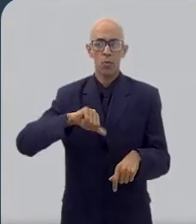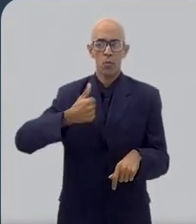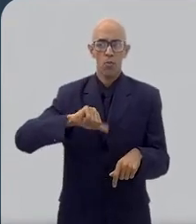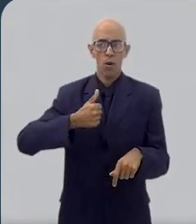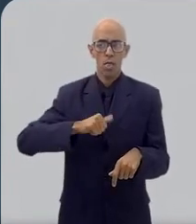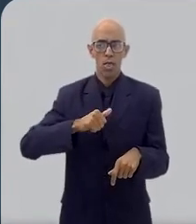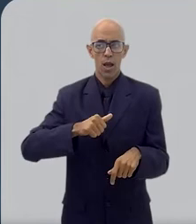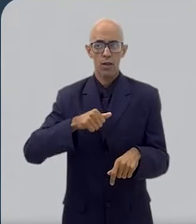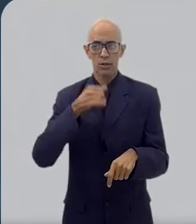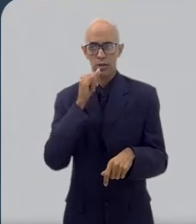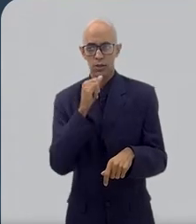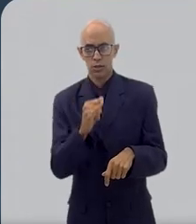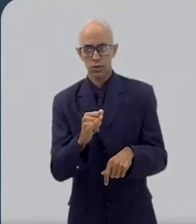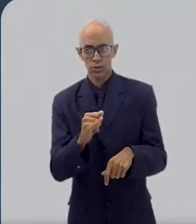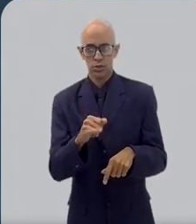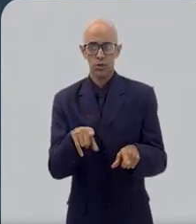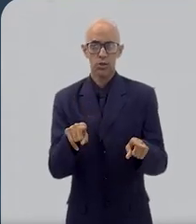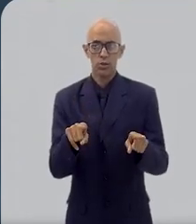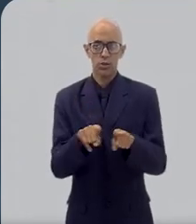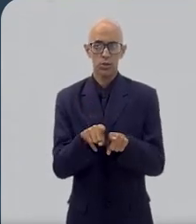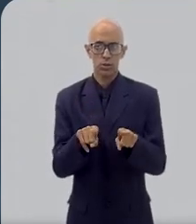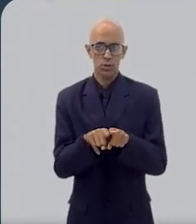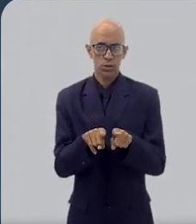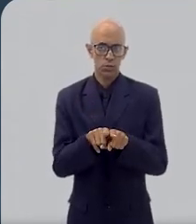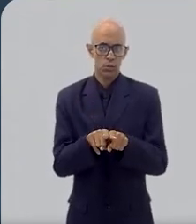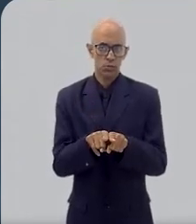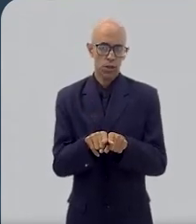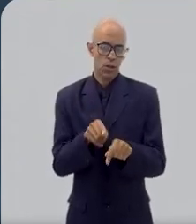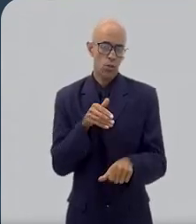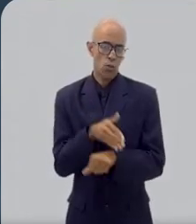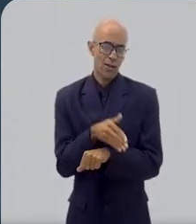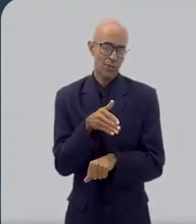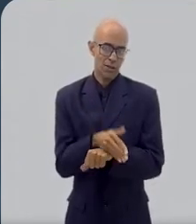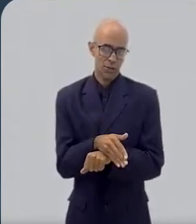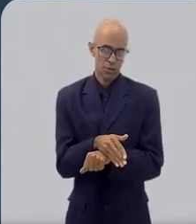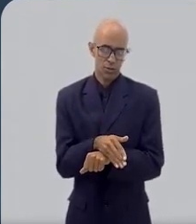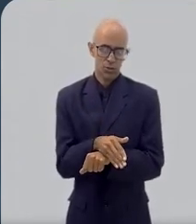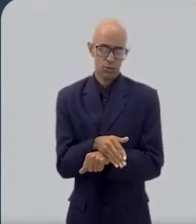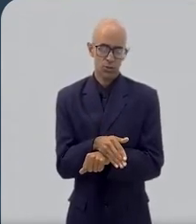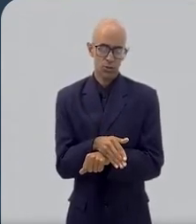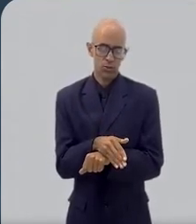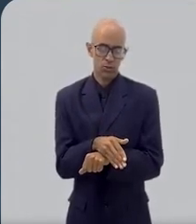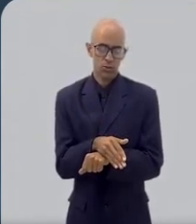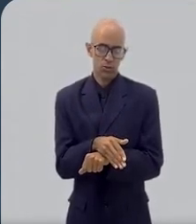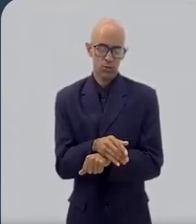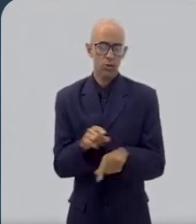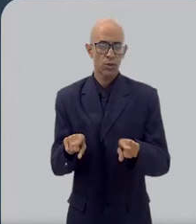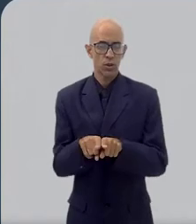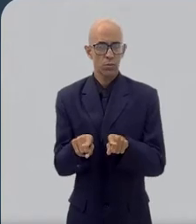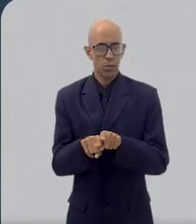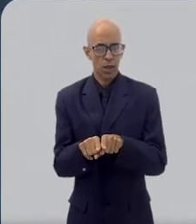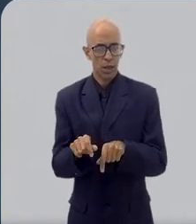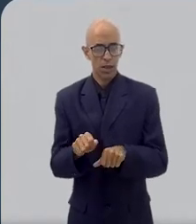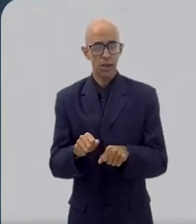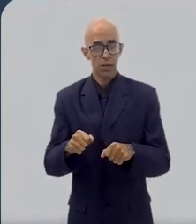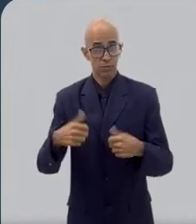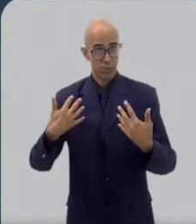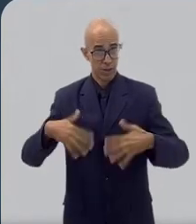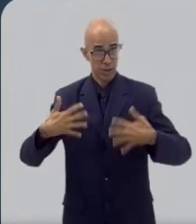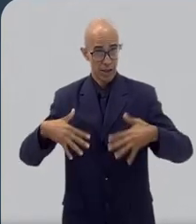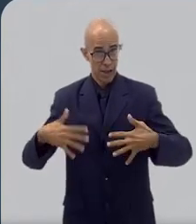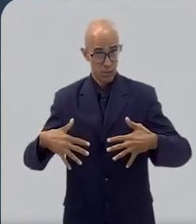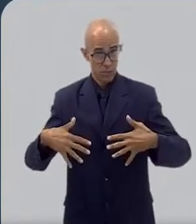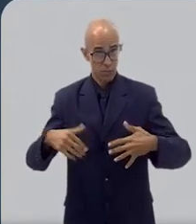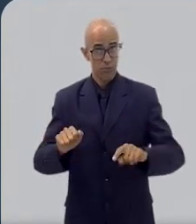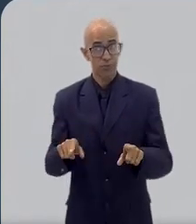qualidade da energia, da falta de acesso, enfim, e os altos custos que ela possui.